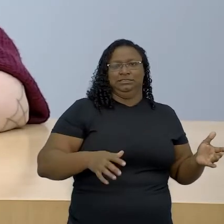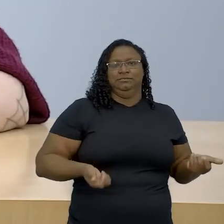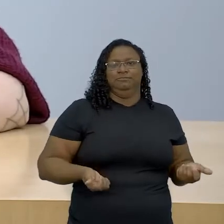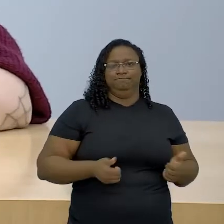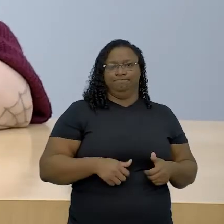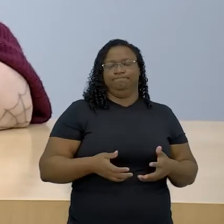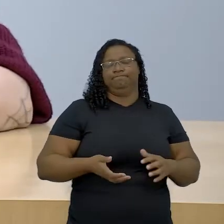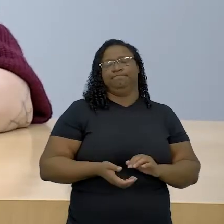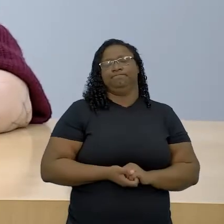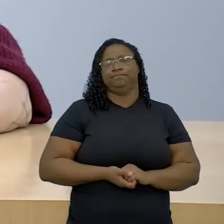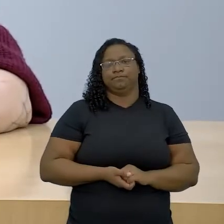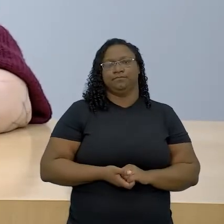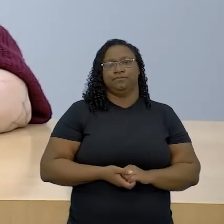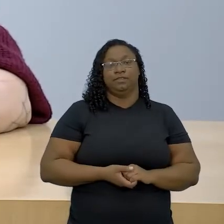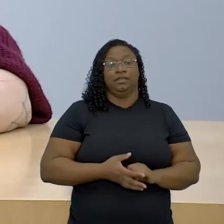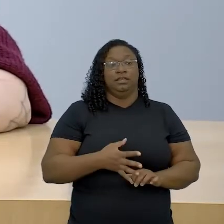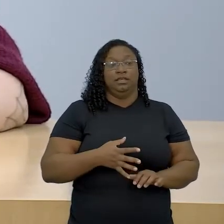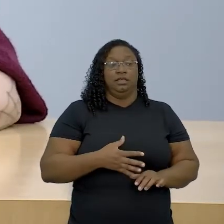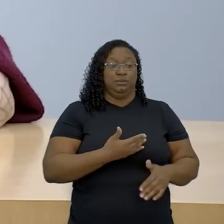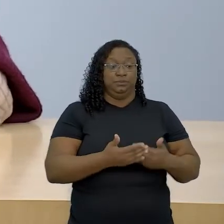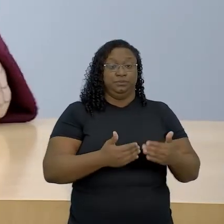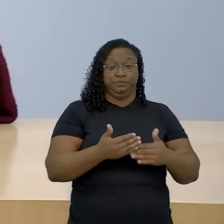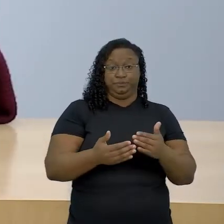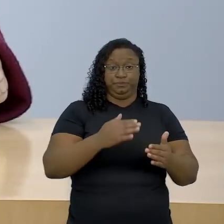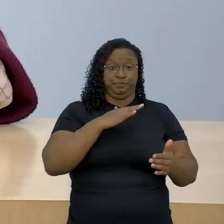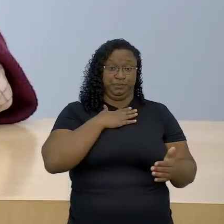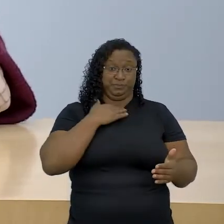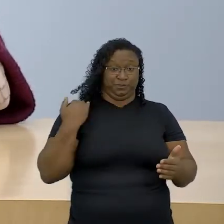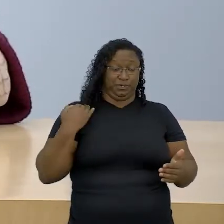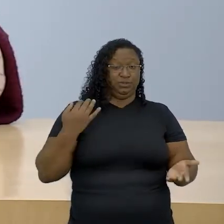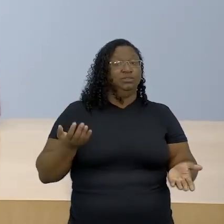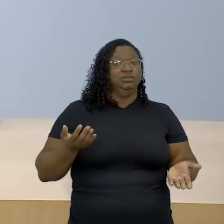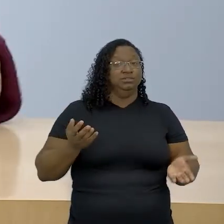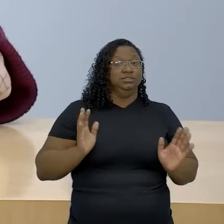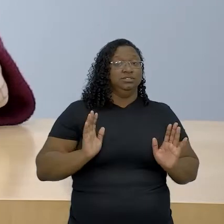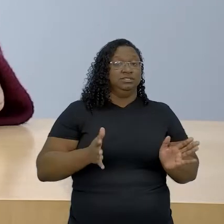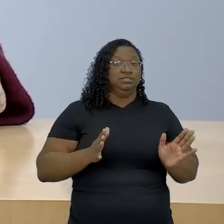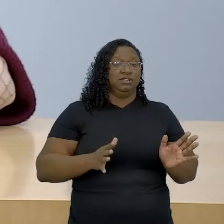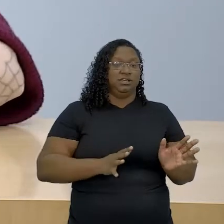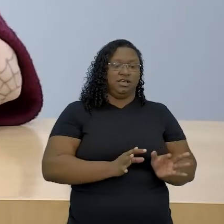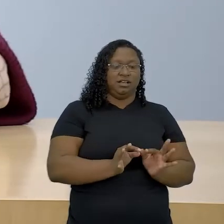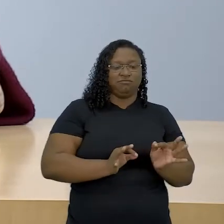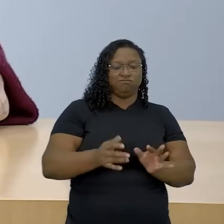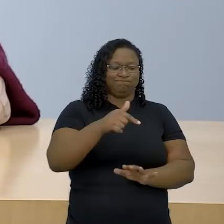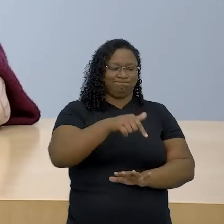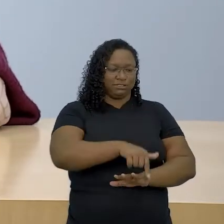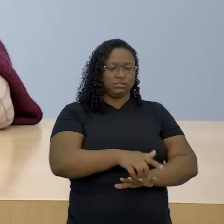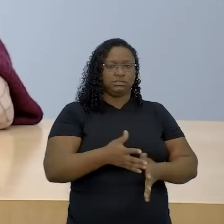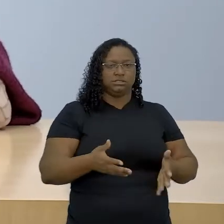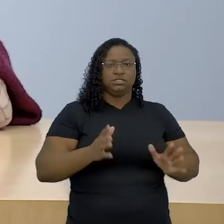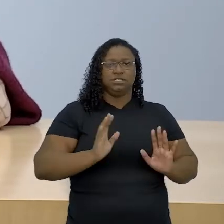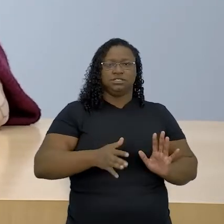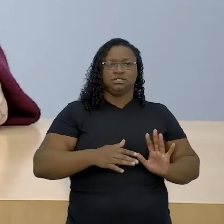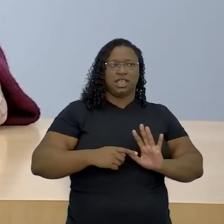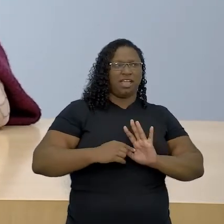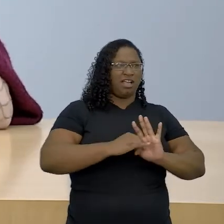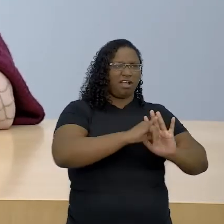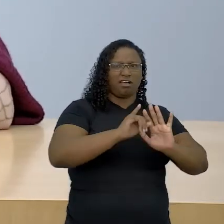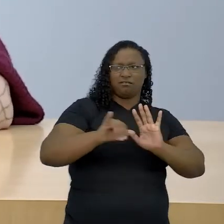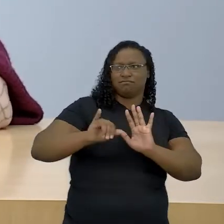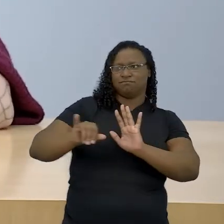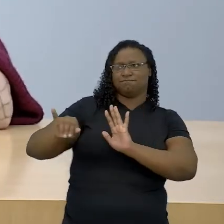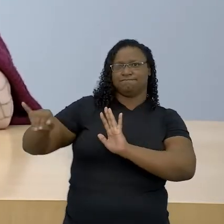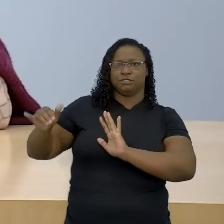mecanismos de morte que já estavam presentes, que já tinham sido denunciados de alguma forma